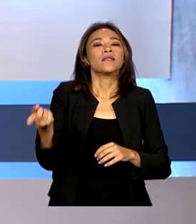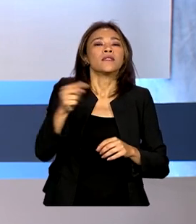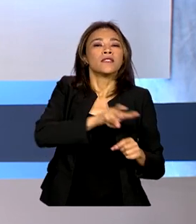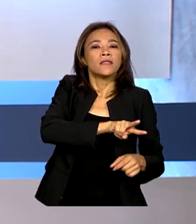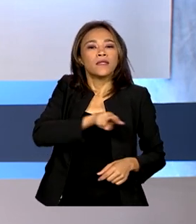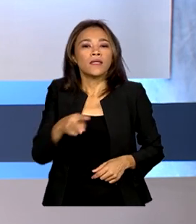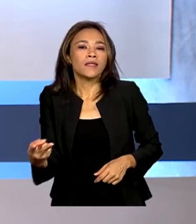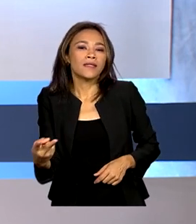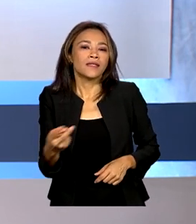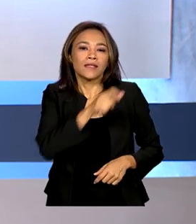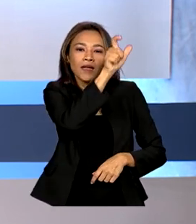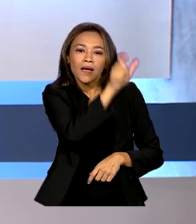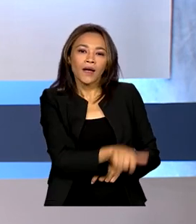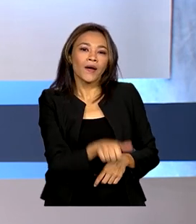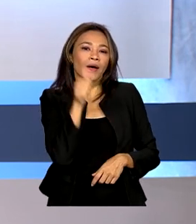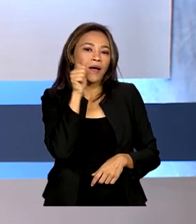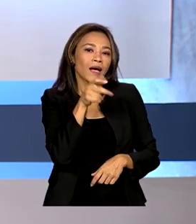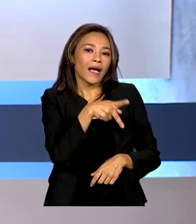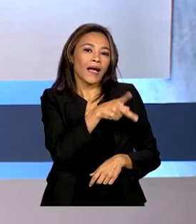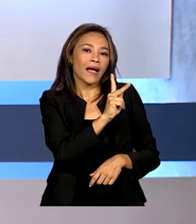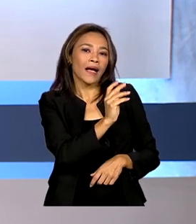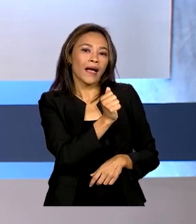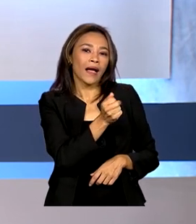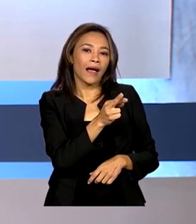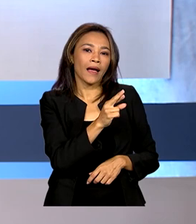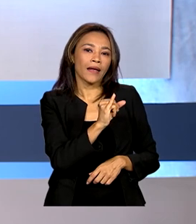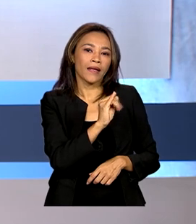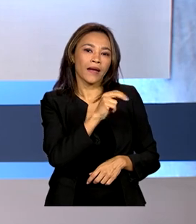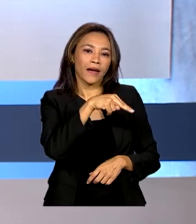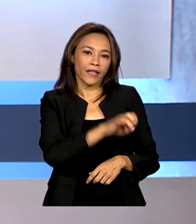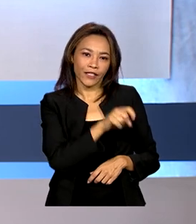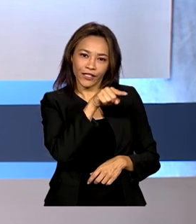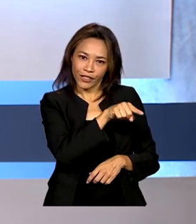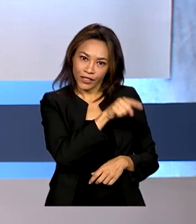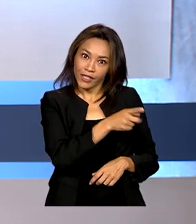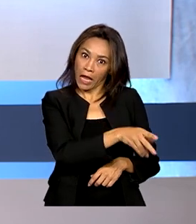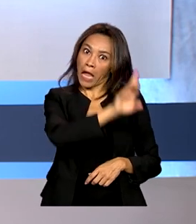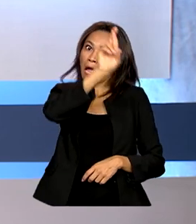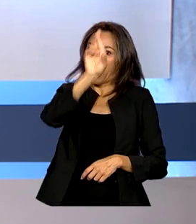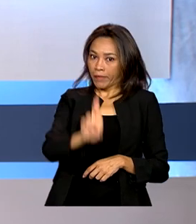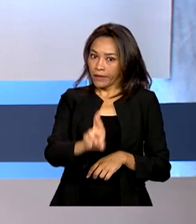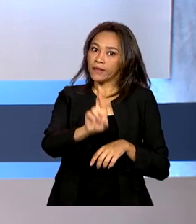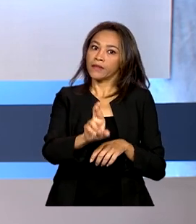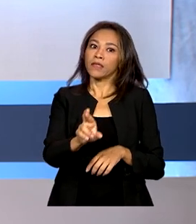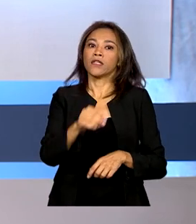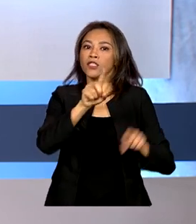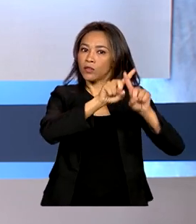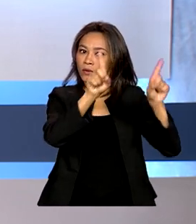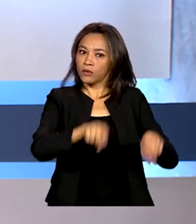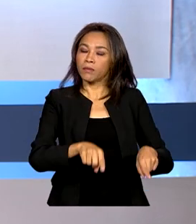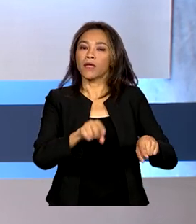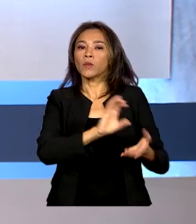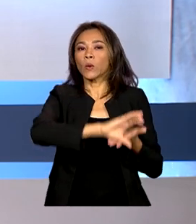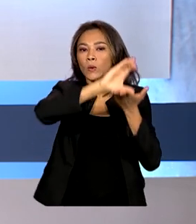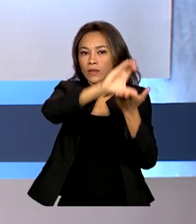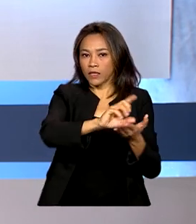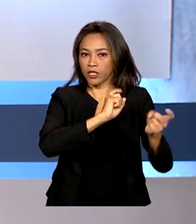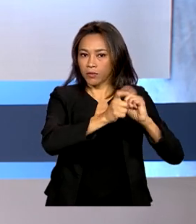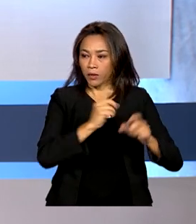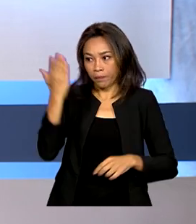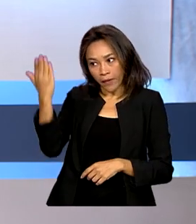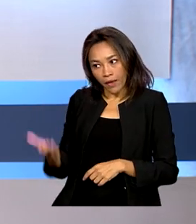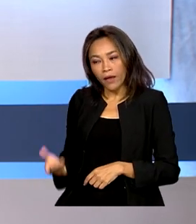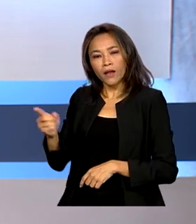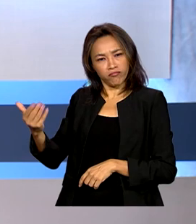de transição da jornalista Cariane Costa, representante dois empregados no Conselho de Administração. Hélio Doyle